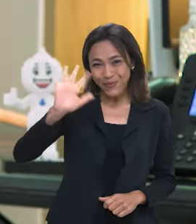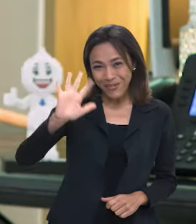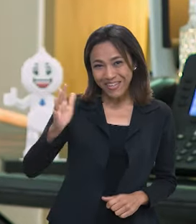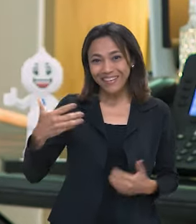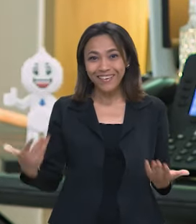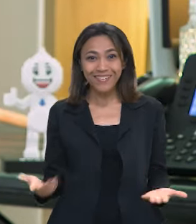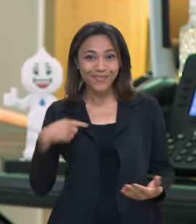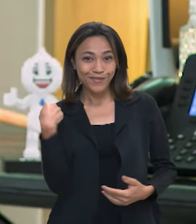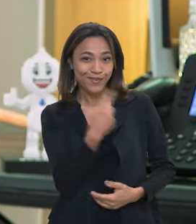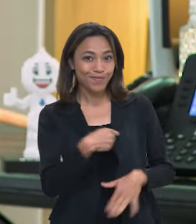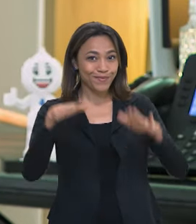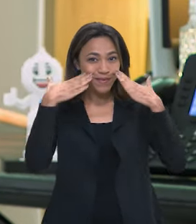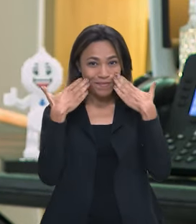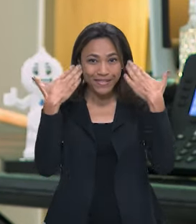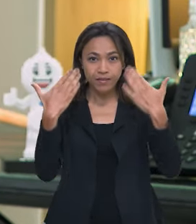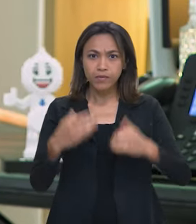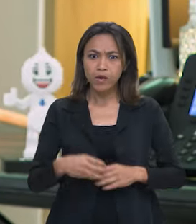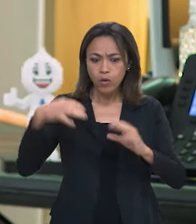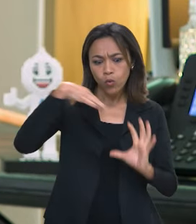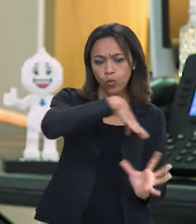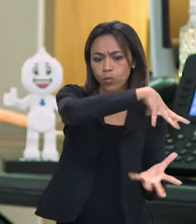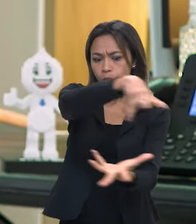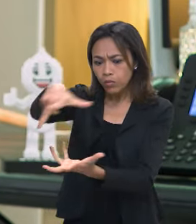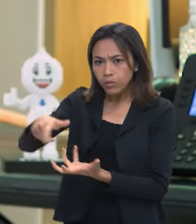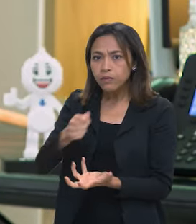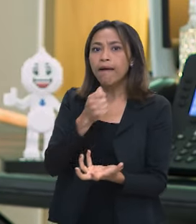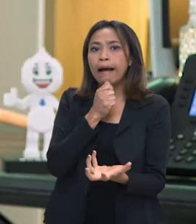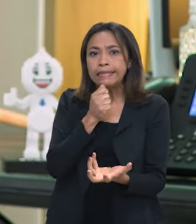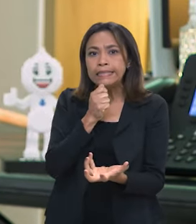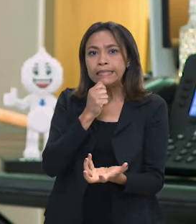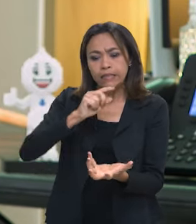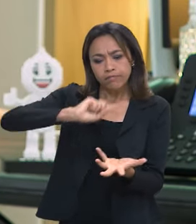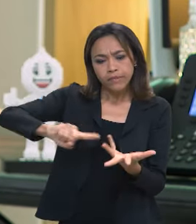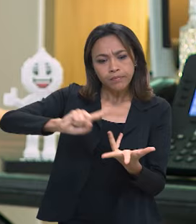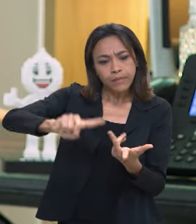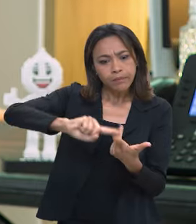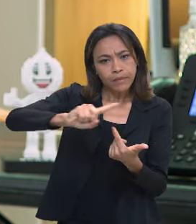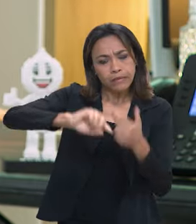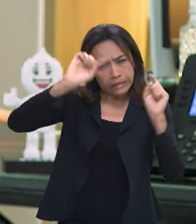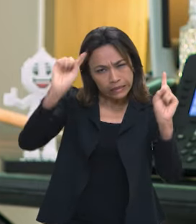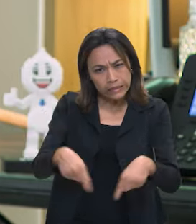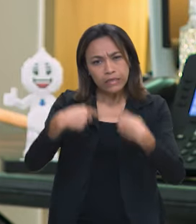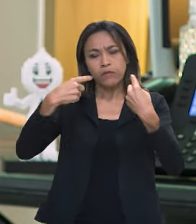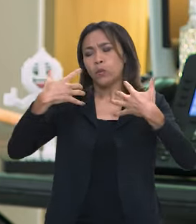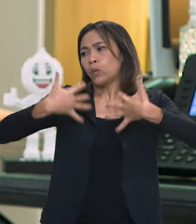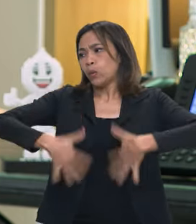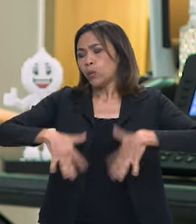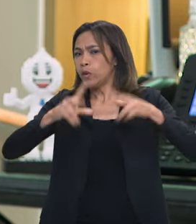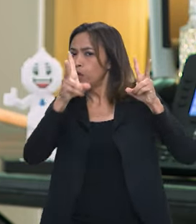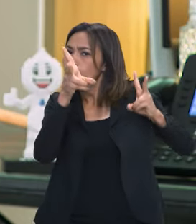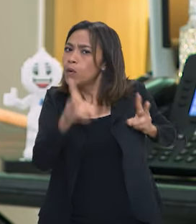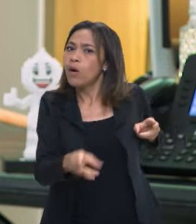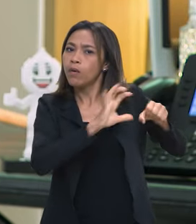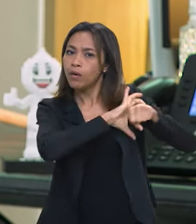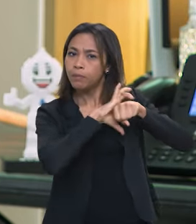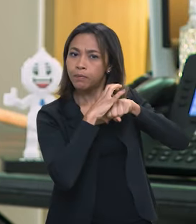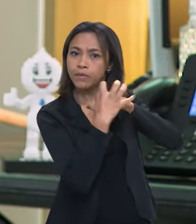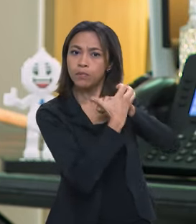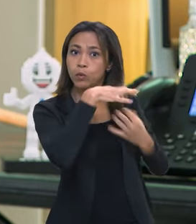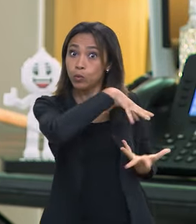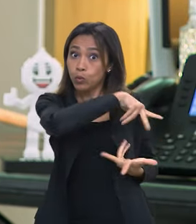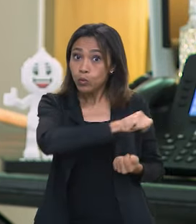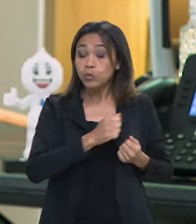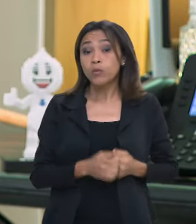Olá, o Brasil em Pauta está no ar. Em um mundo que continua a enfrentar desafios sem precedentes, como uma pandemia